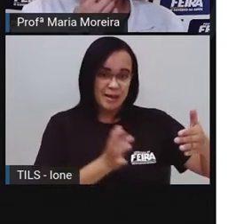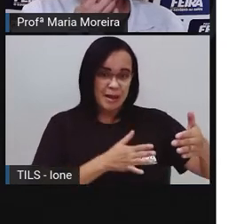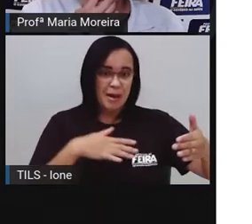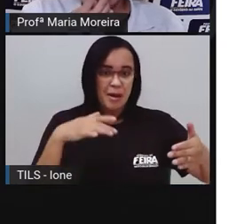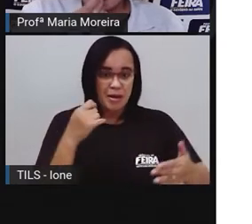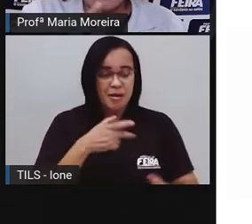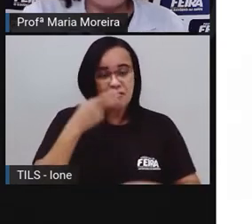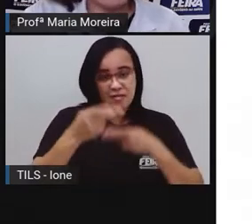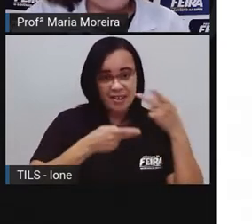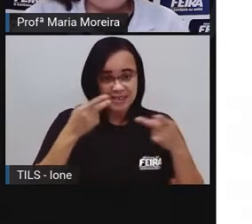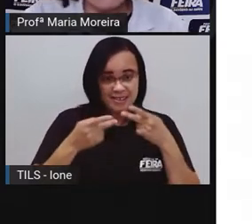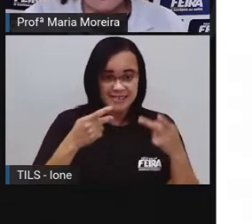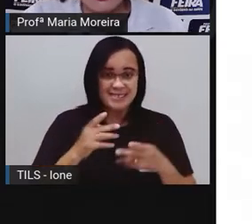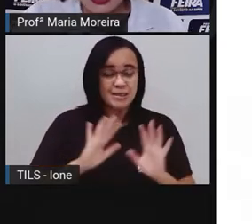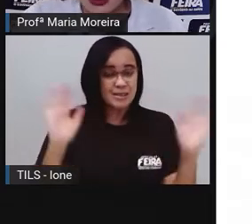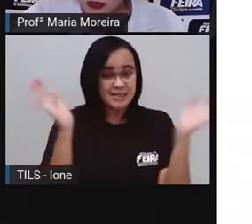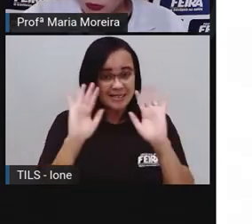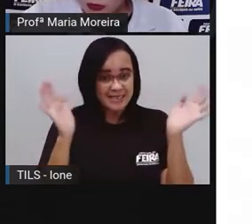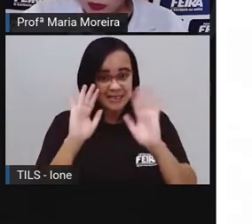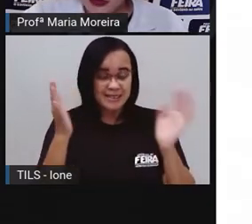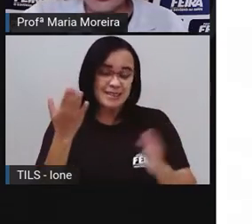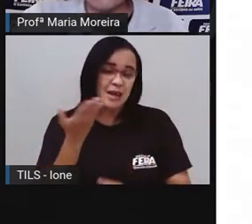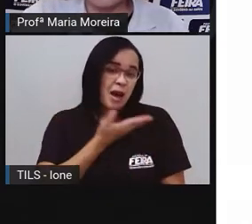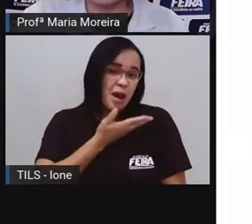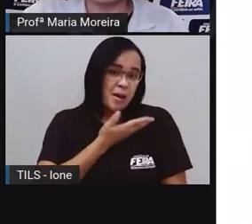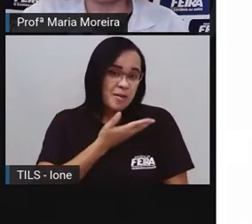logo, o seu amiguinho, Joãozinho.